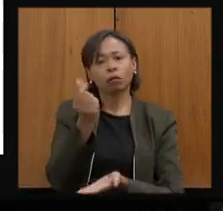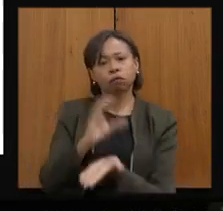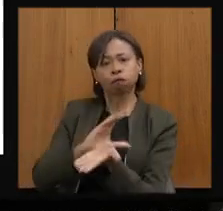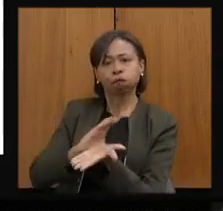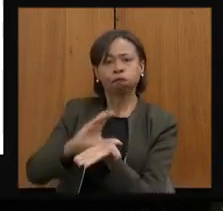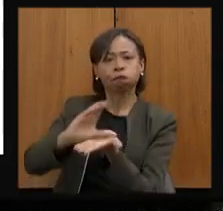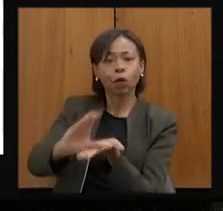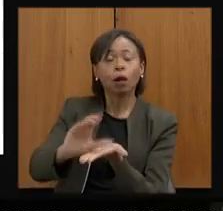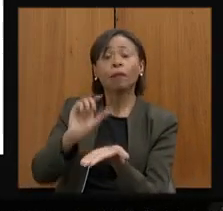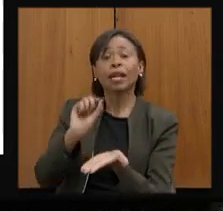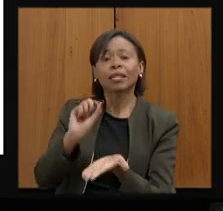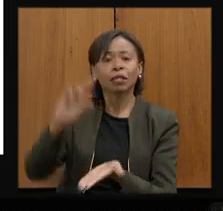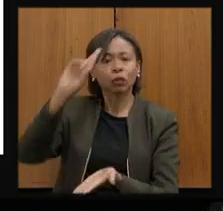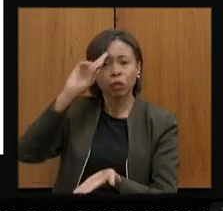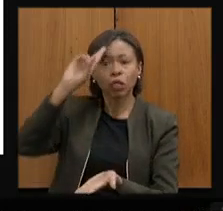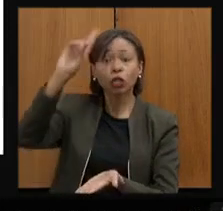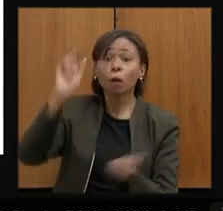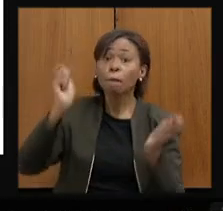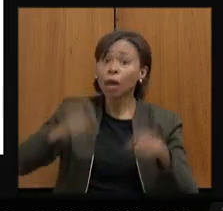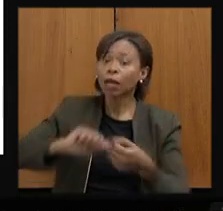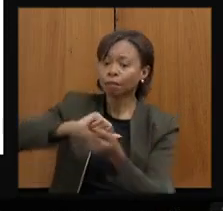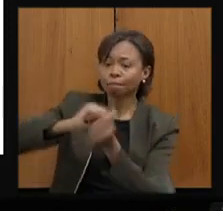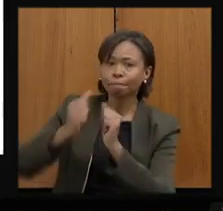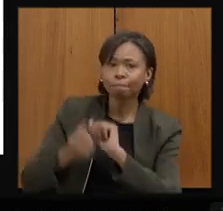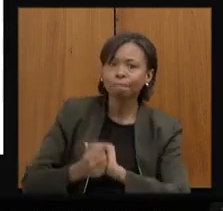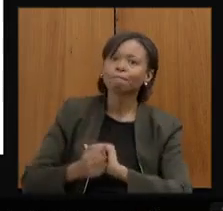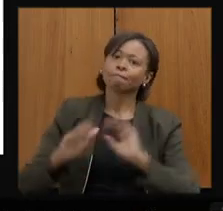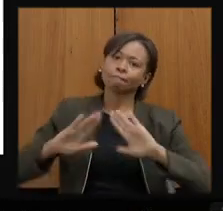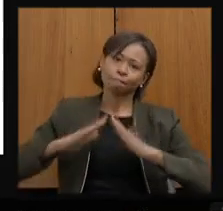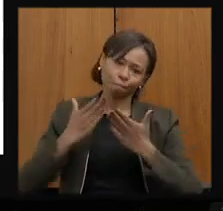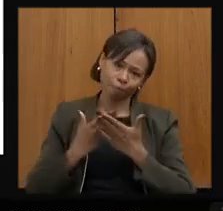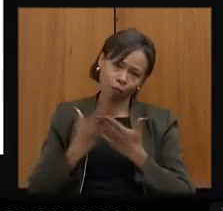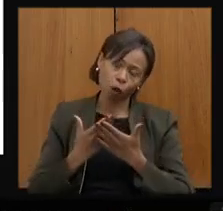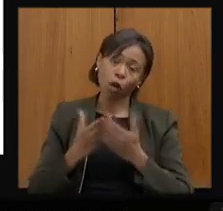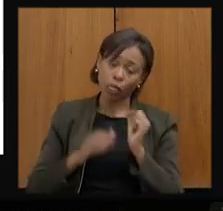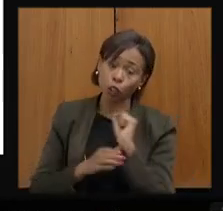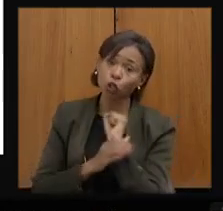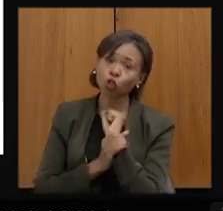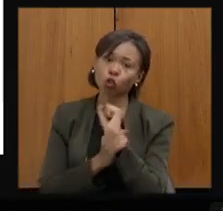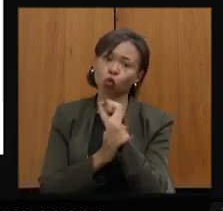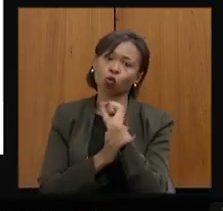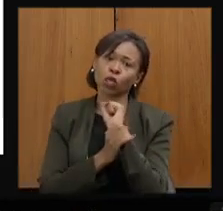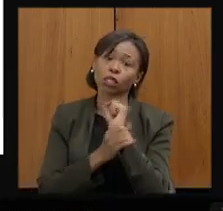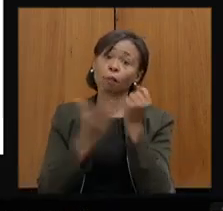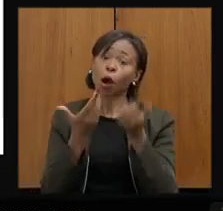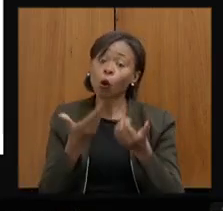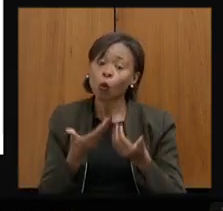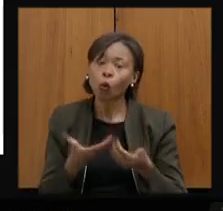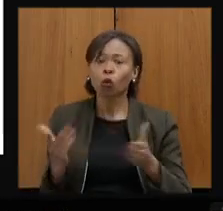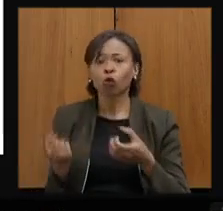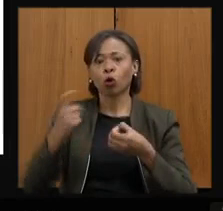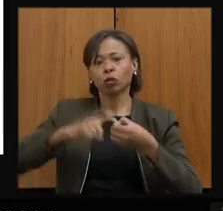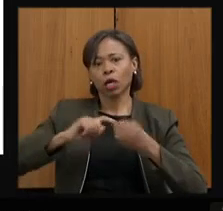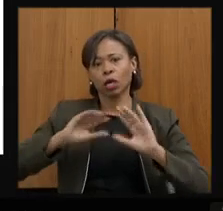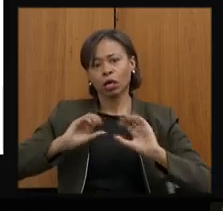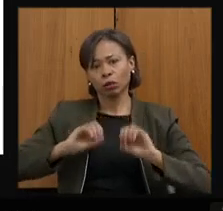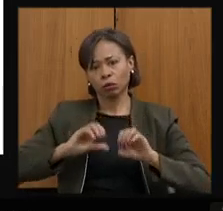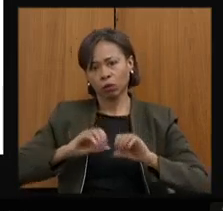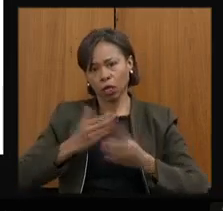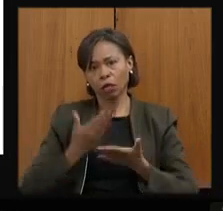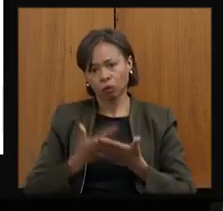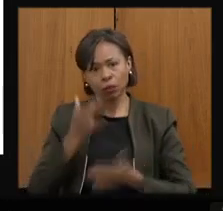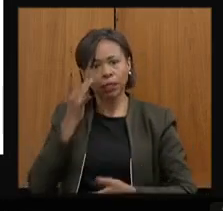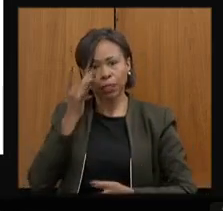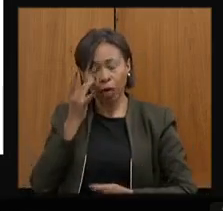para que todos os diretores pudessem adaptar as suas escolas e a gente tivesse uma segurança para o reinício das atividades presenciais. Se deve